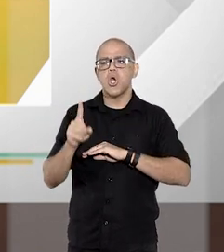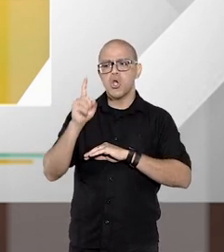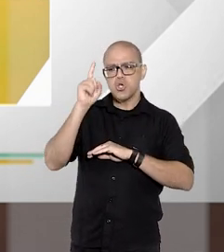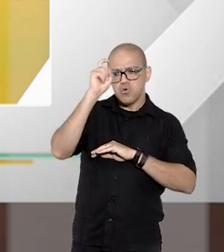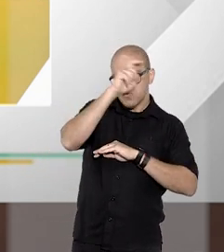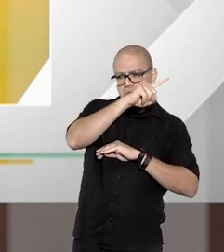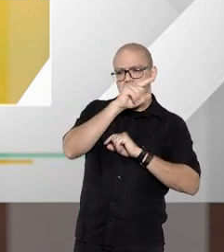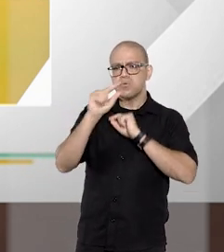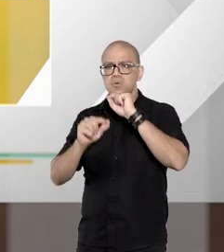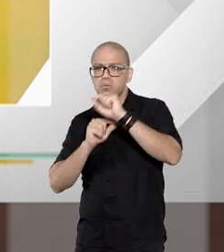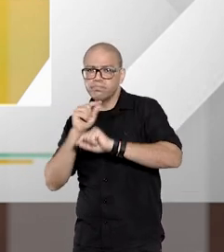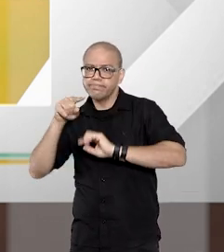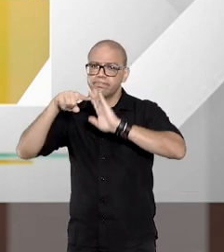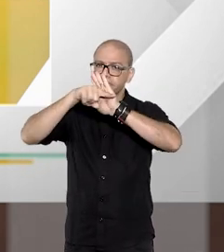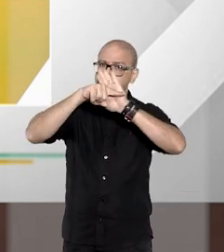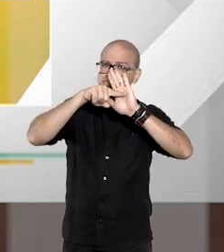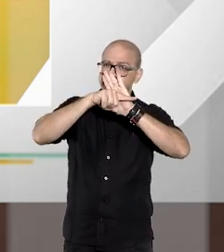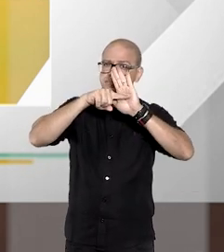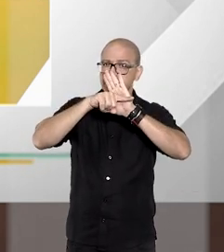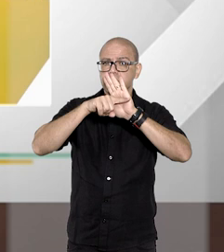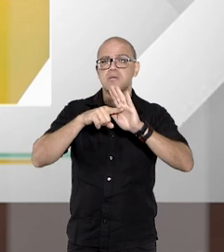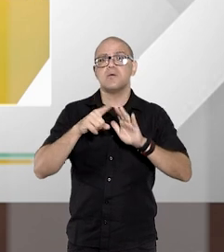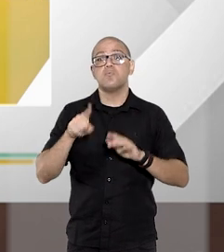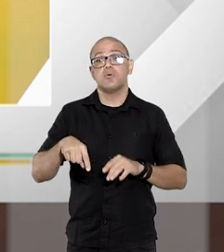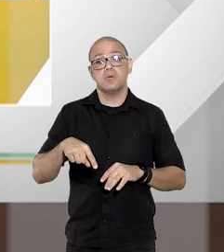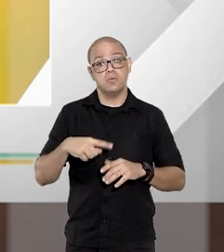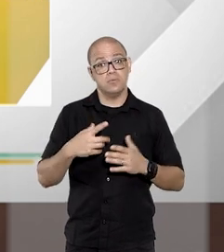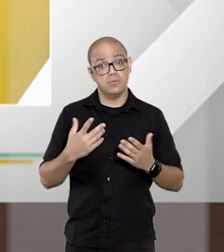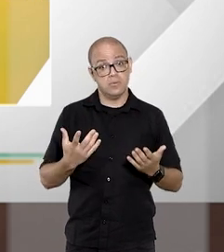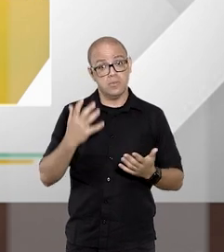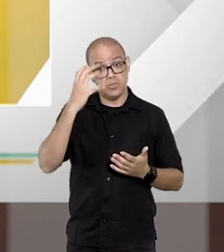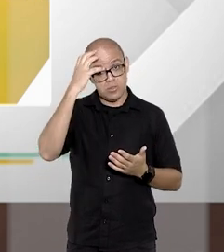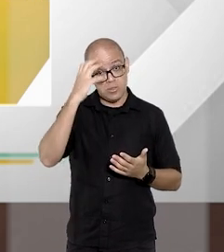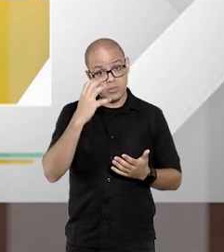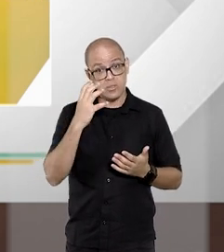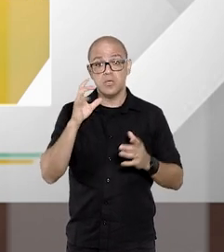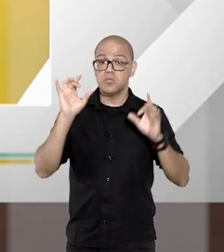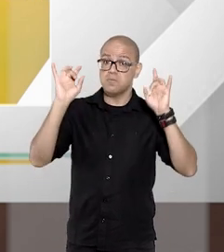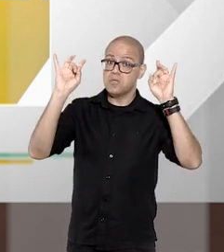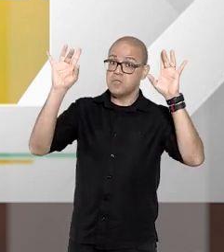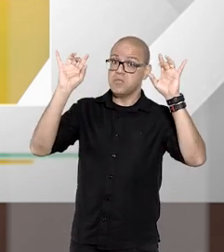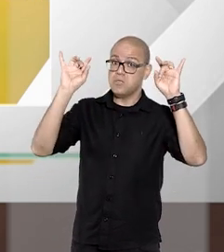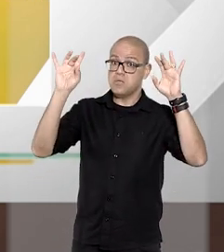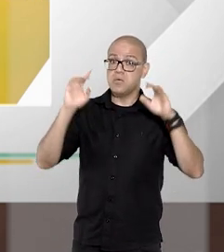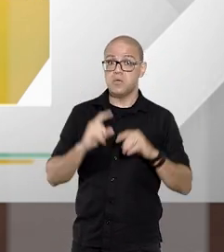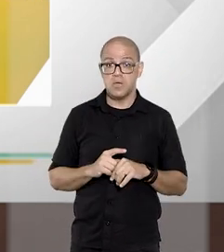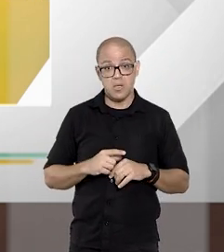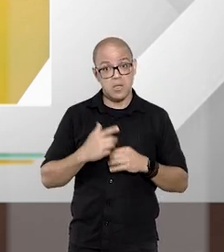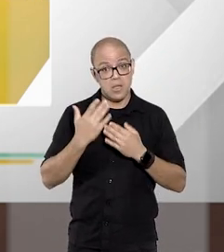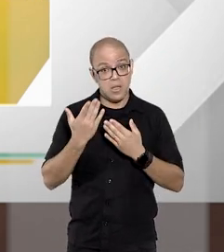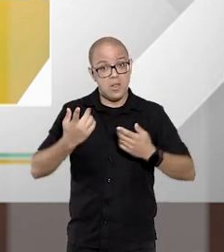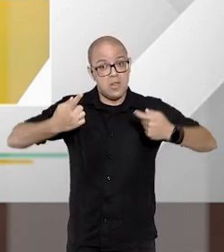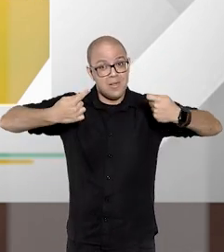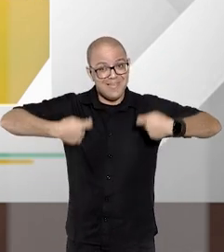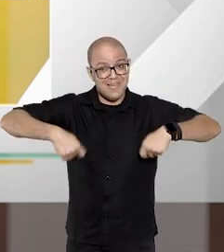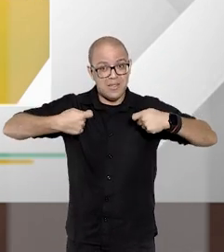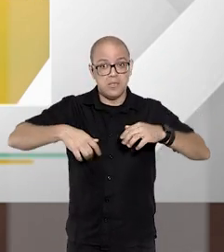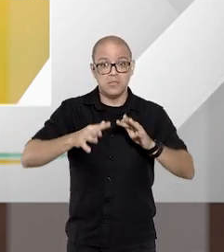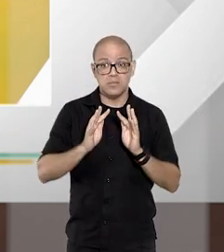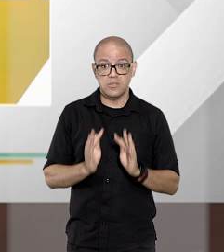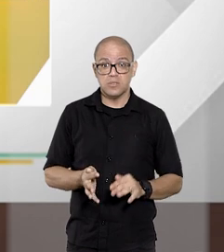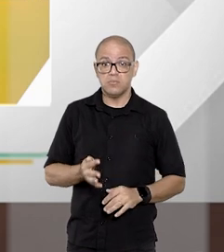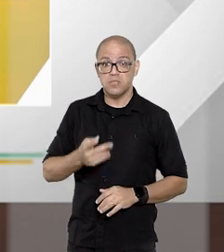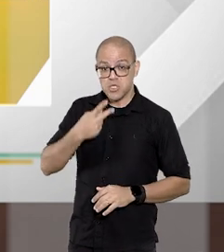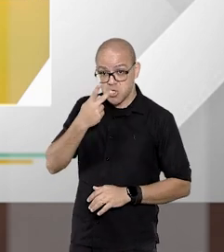complexidade da causa. Por quê? Porque, por ser um rito celere, por ser um rito especial, por ser um rito que deve ser